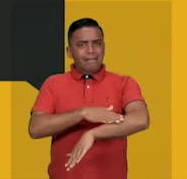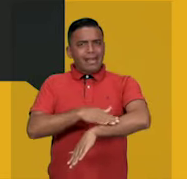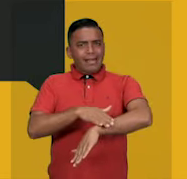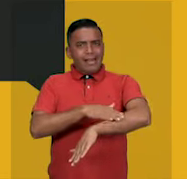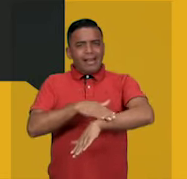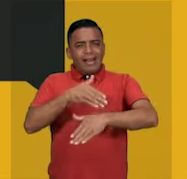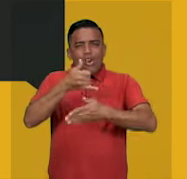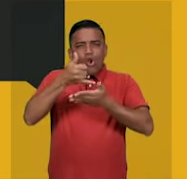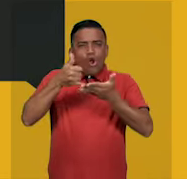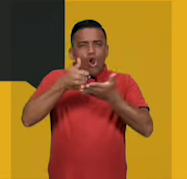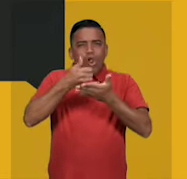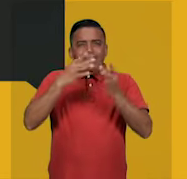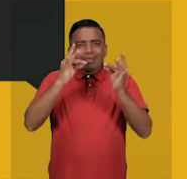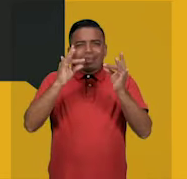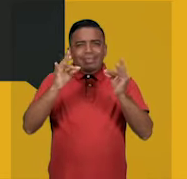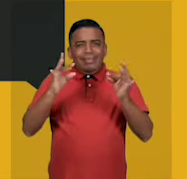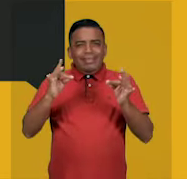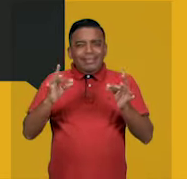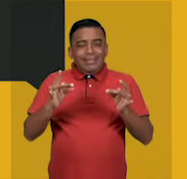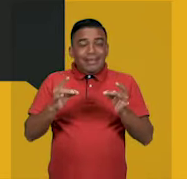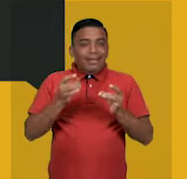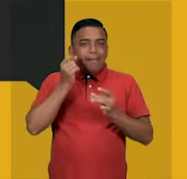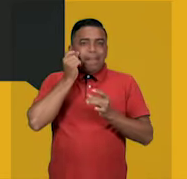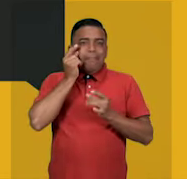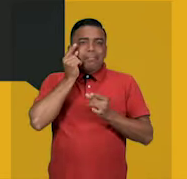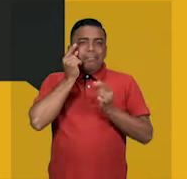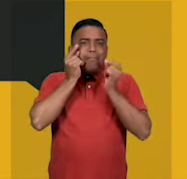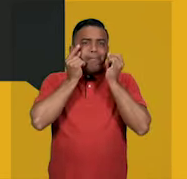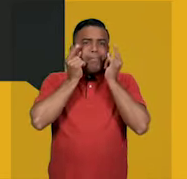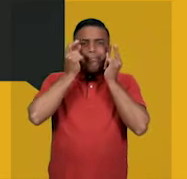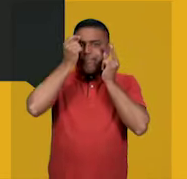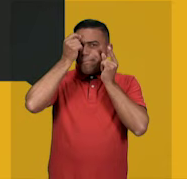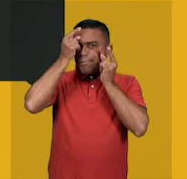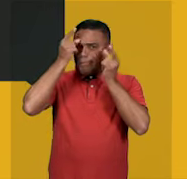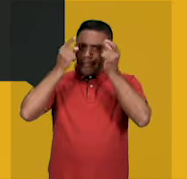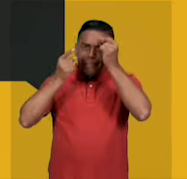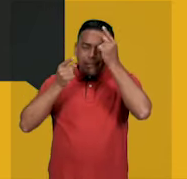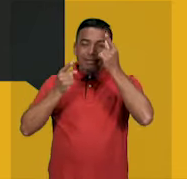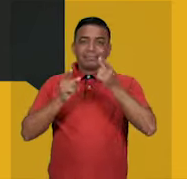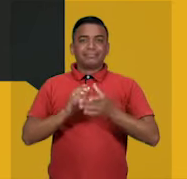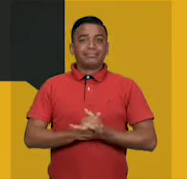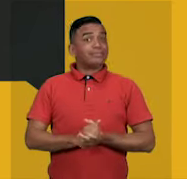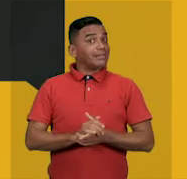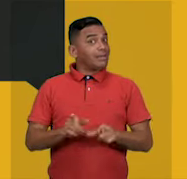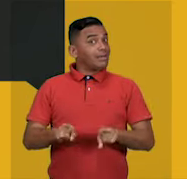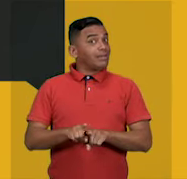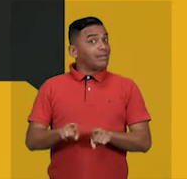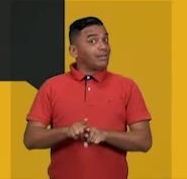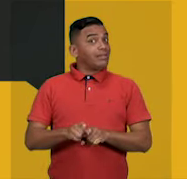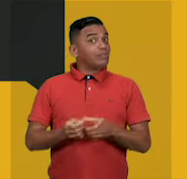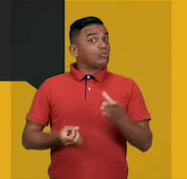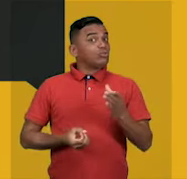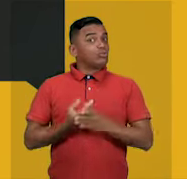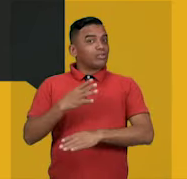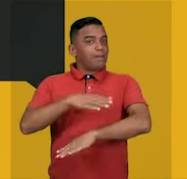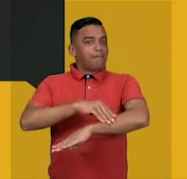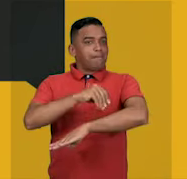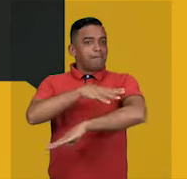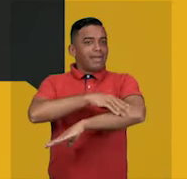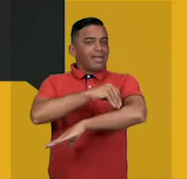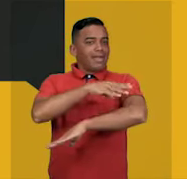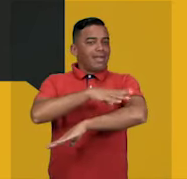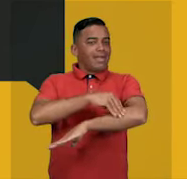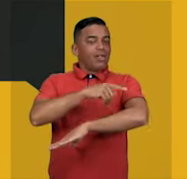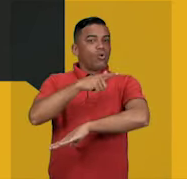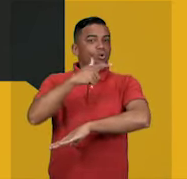e com isso surgem cravos, espinhas e o surgimento de pelos, principalmente na região genital e